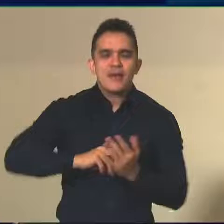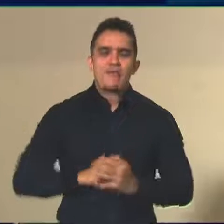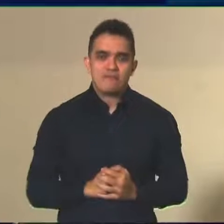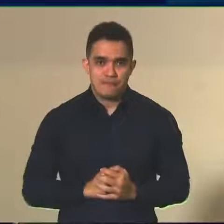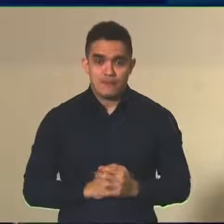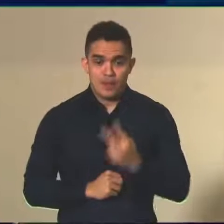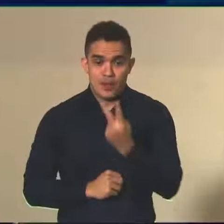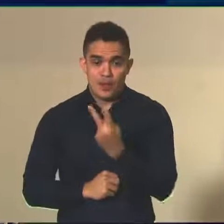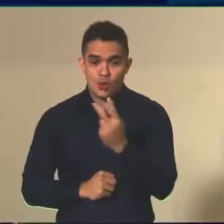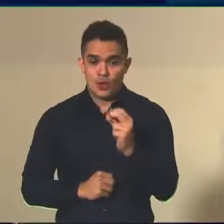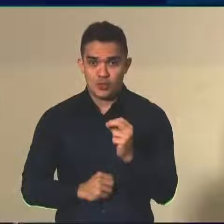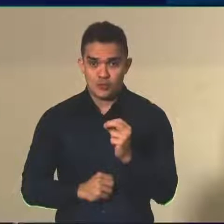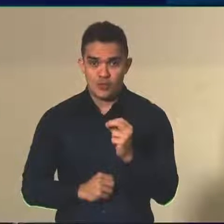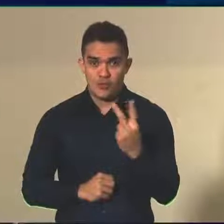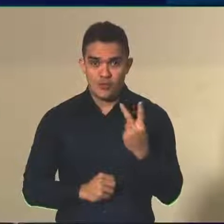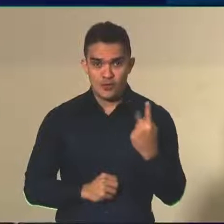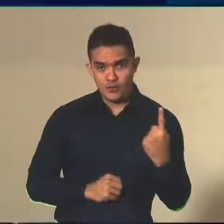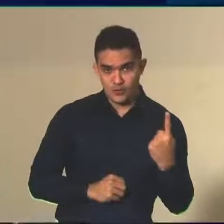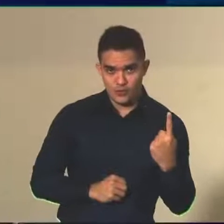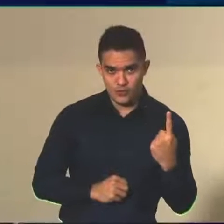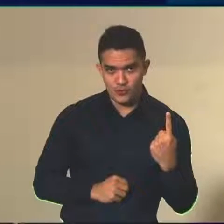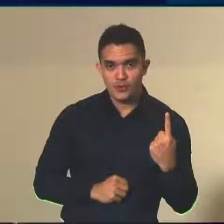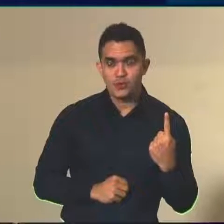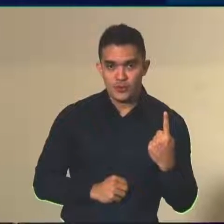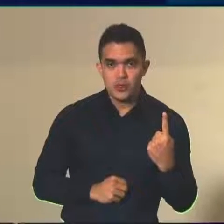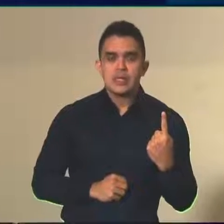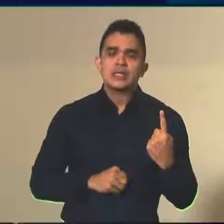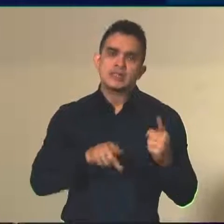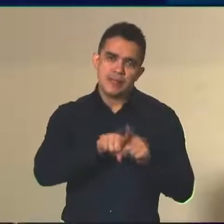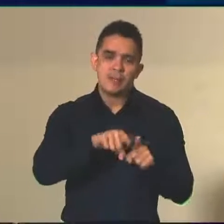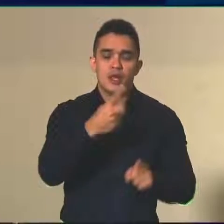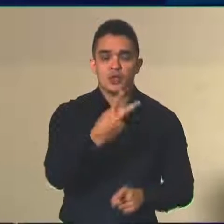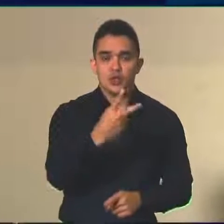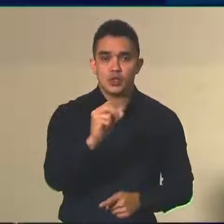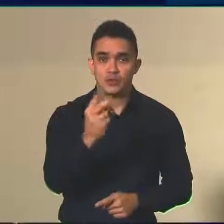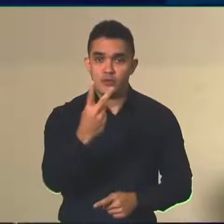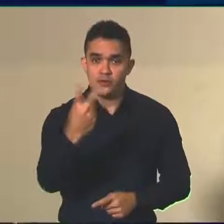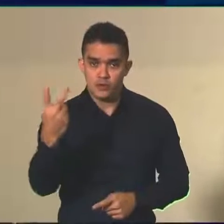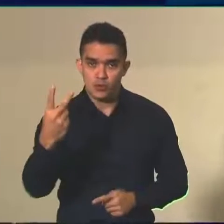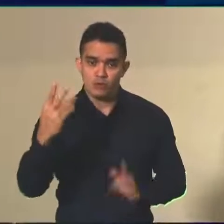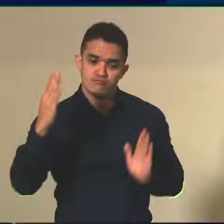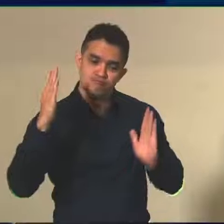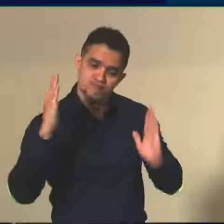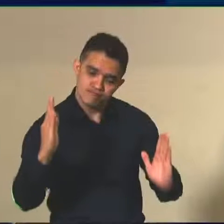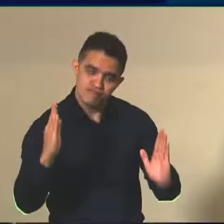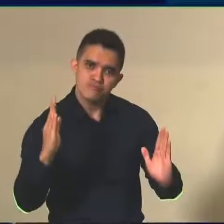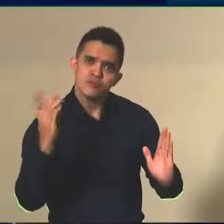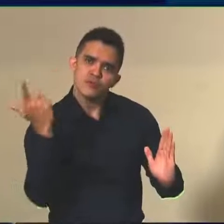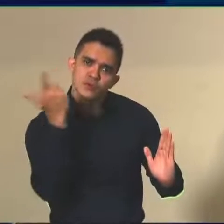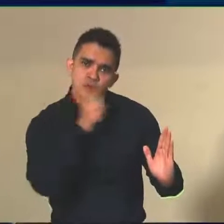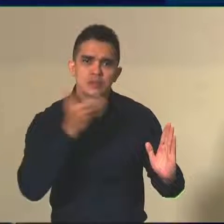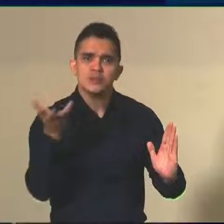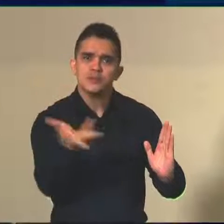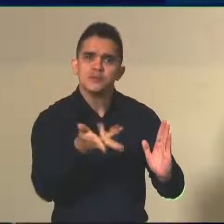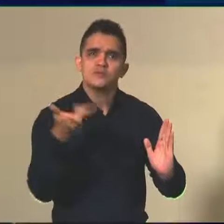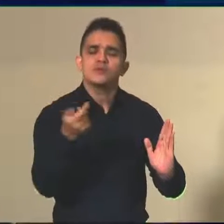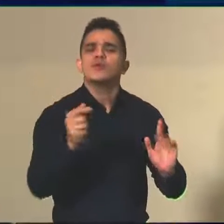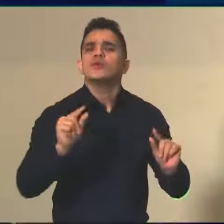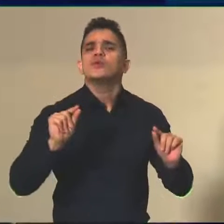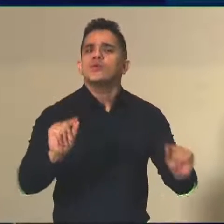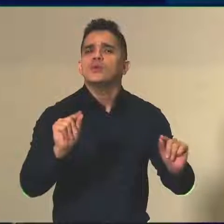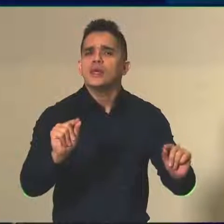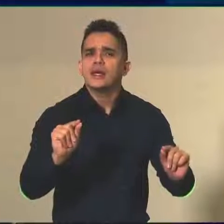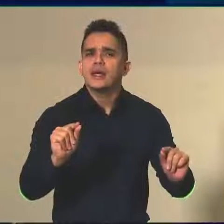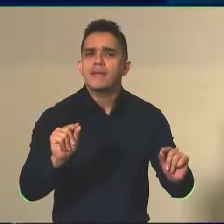e 2022, em decorrência dessas medidas de melhoria da governança do Instituto, nós conseguimos uma